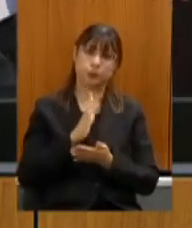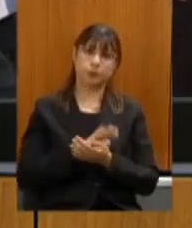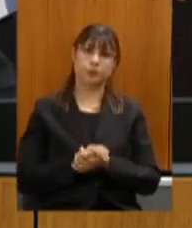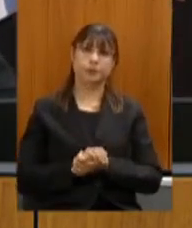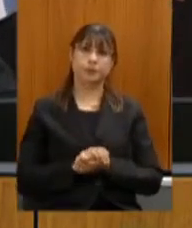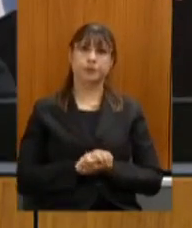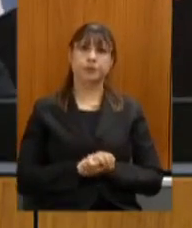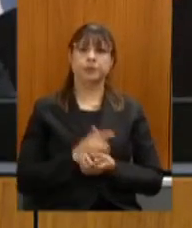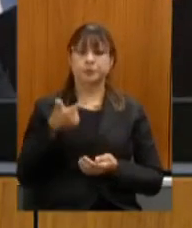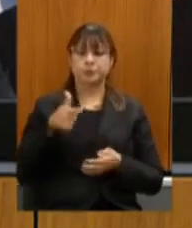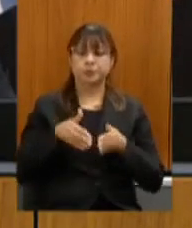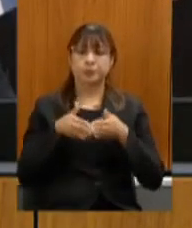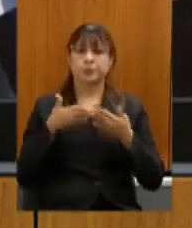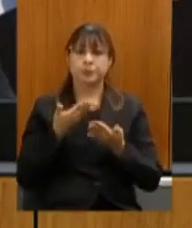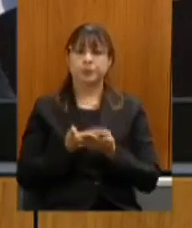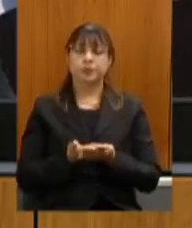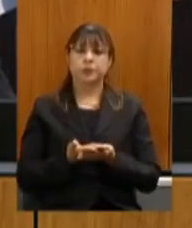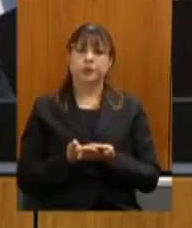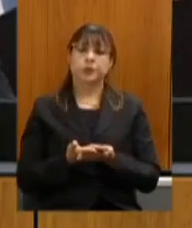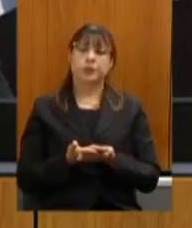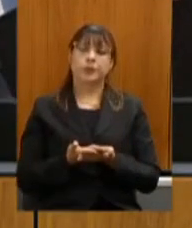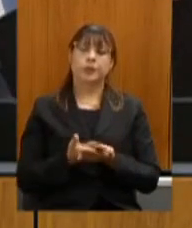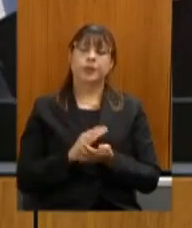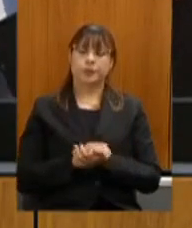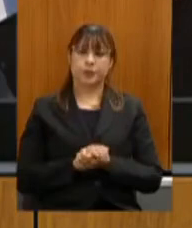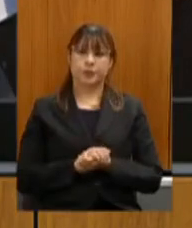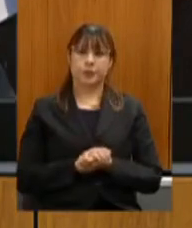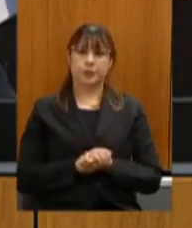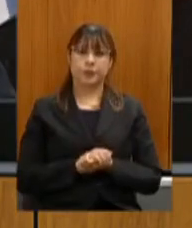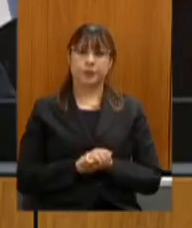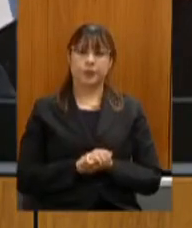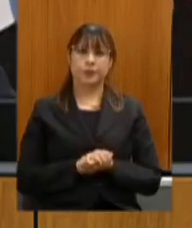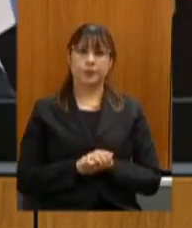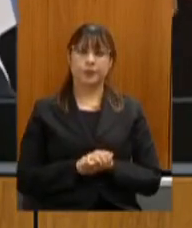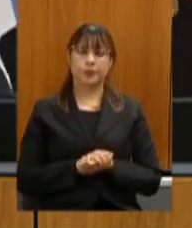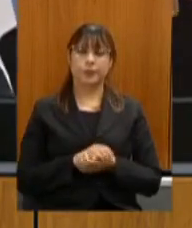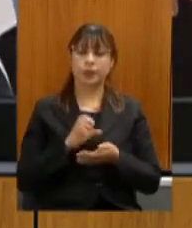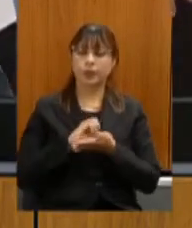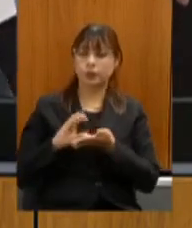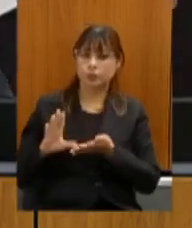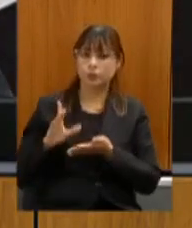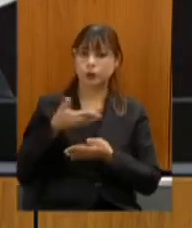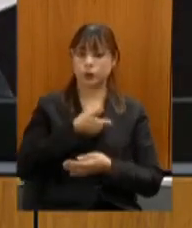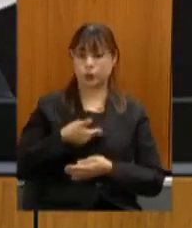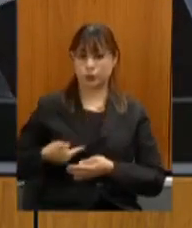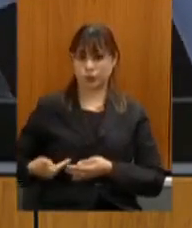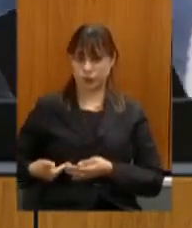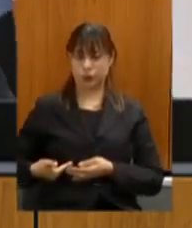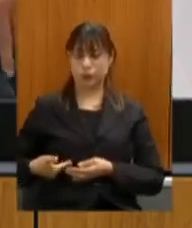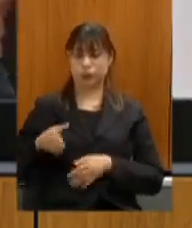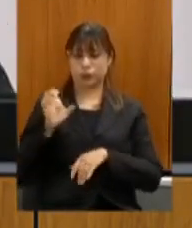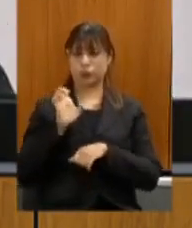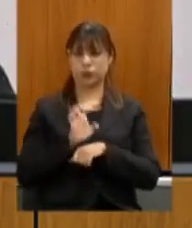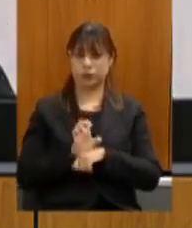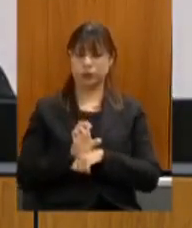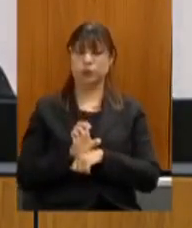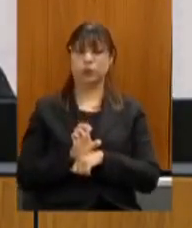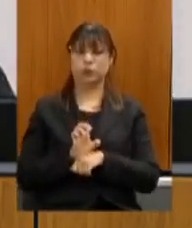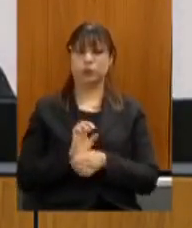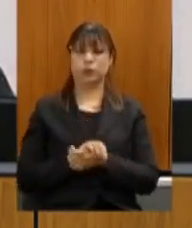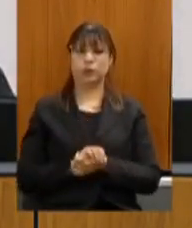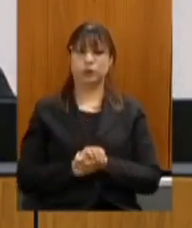mais um requerimento com o seguinte teor seja encaminhado ao governador do estado a